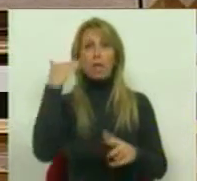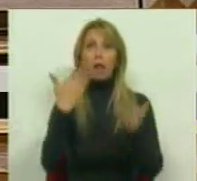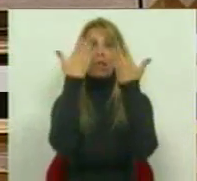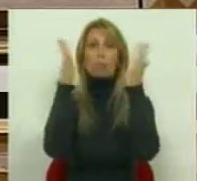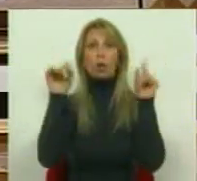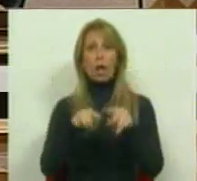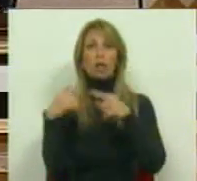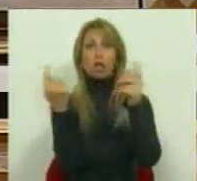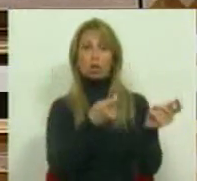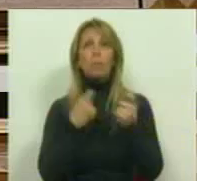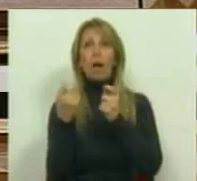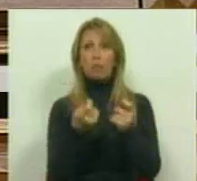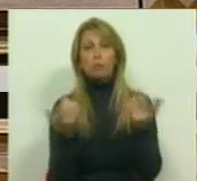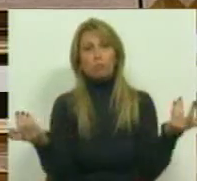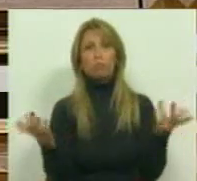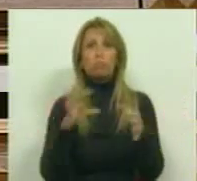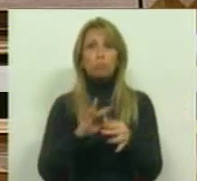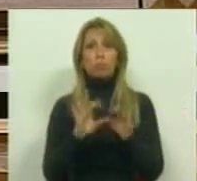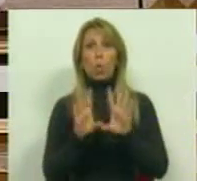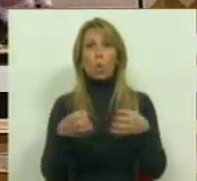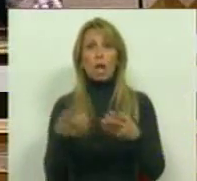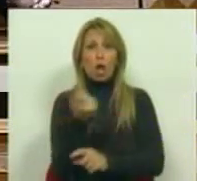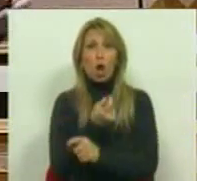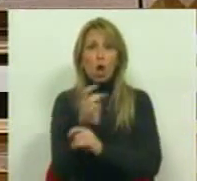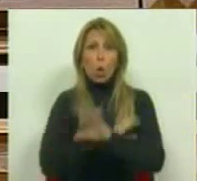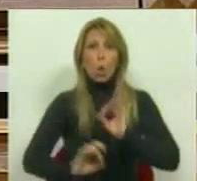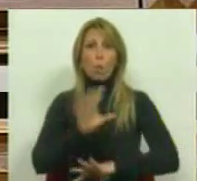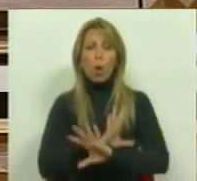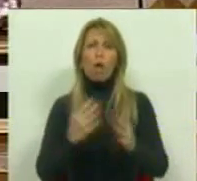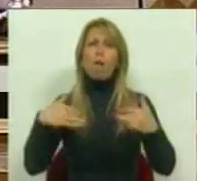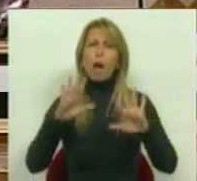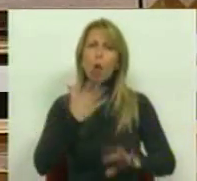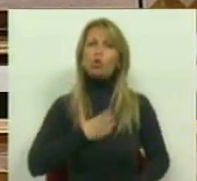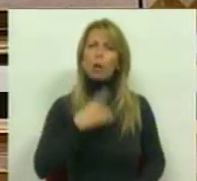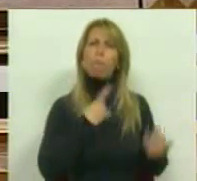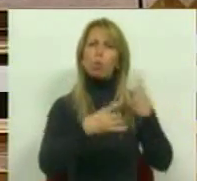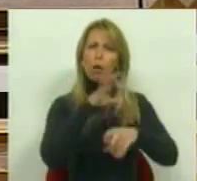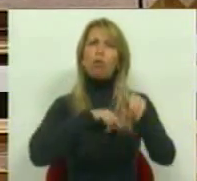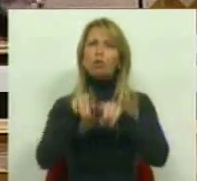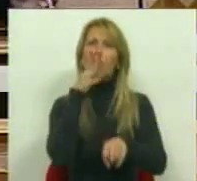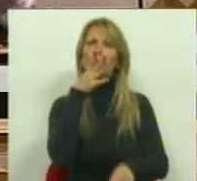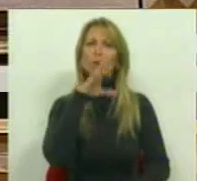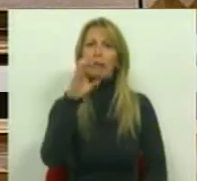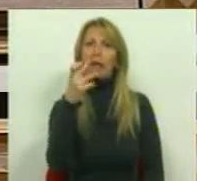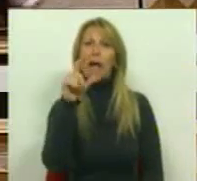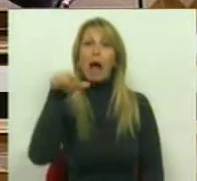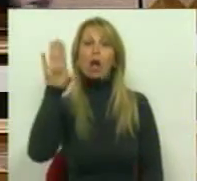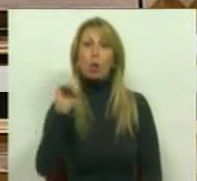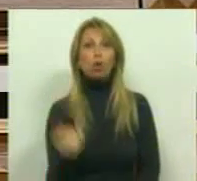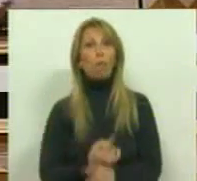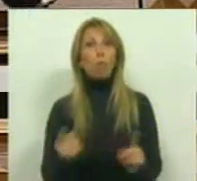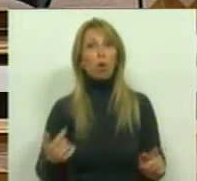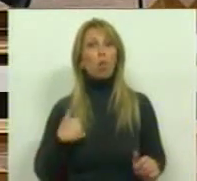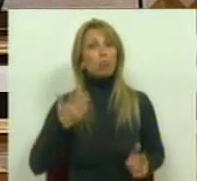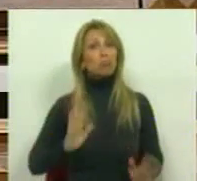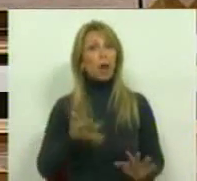deste debate em relação ao Conselho Europeu. Mas eu gostaria de questionar o Sr. Deputado Carlos Urrinho, porque já transcorria aquilo que possa